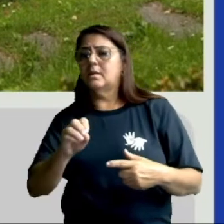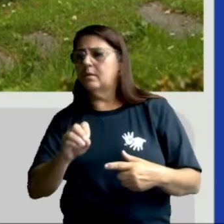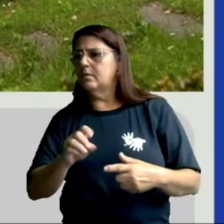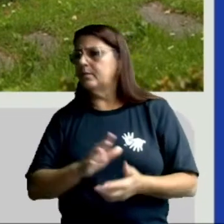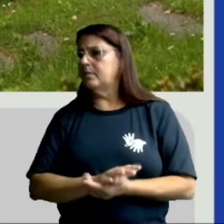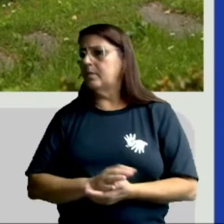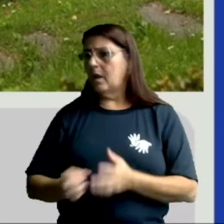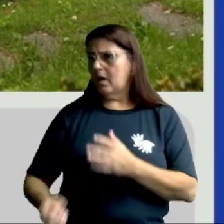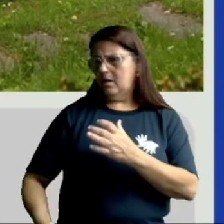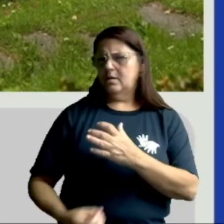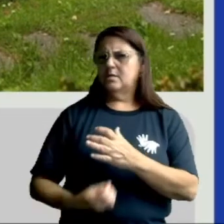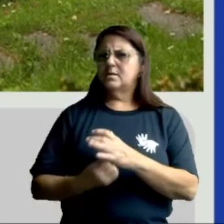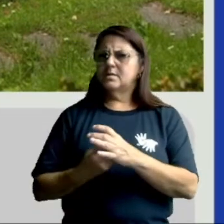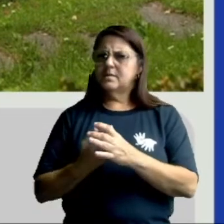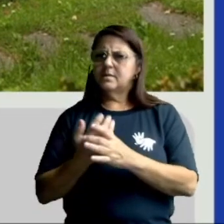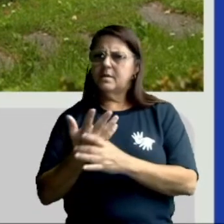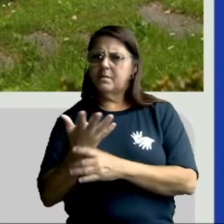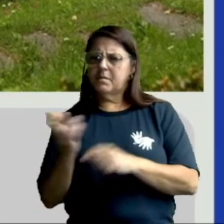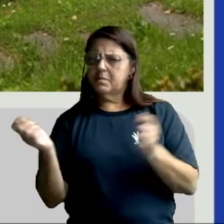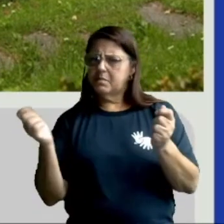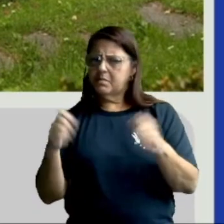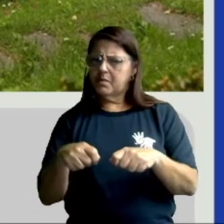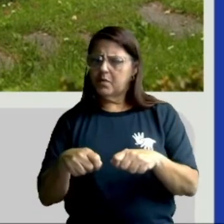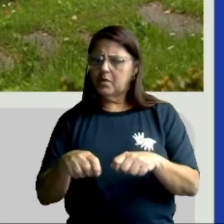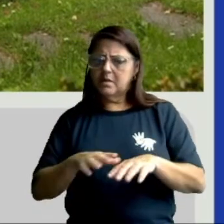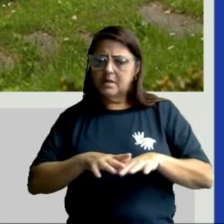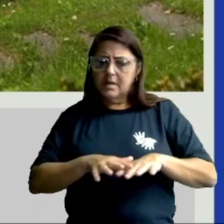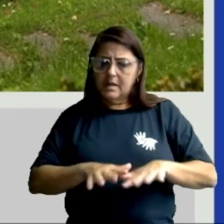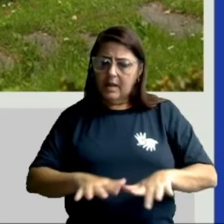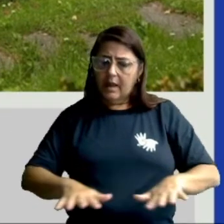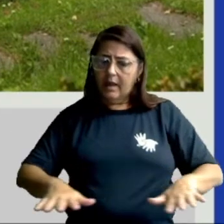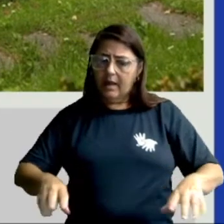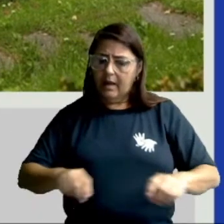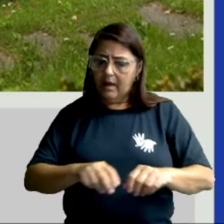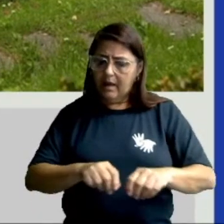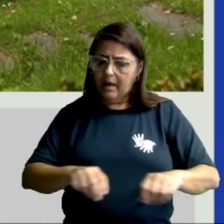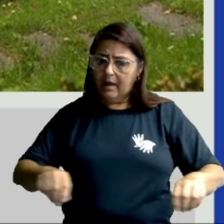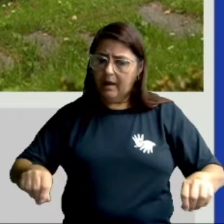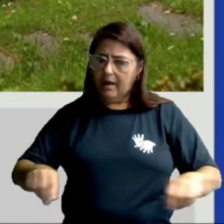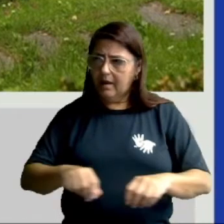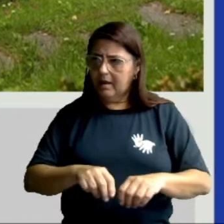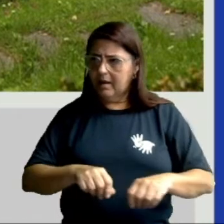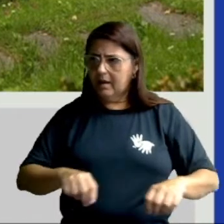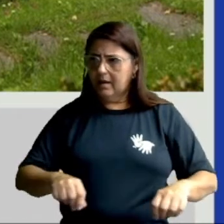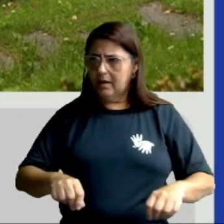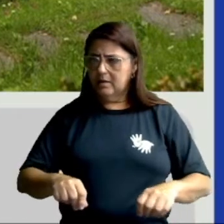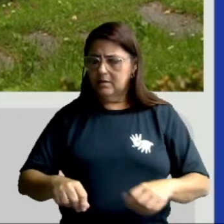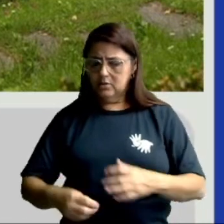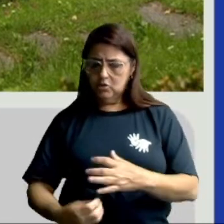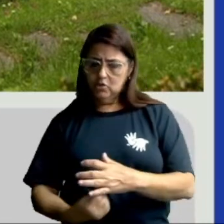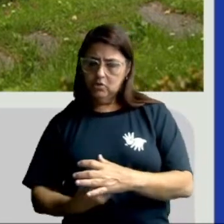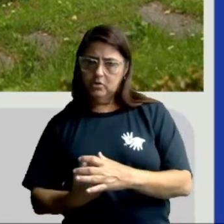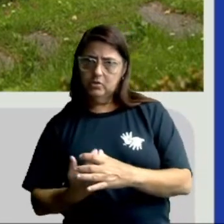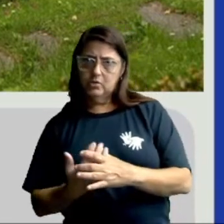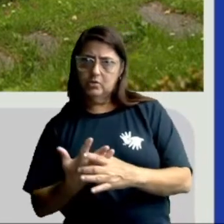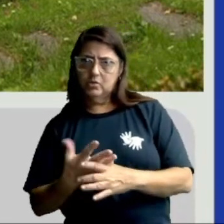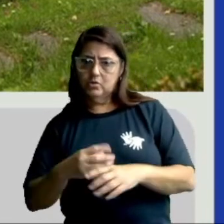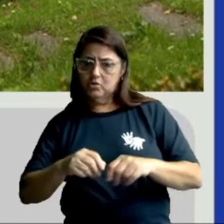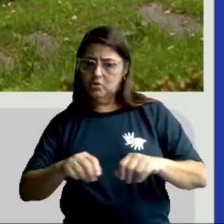As plantas podem ser terrestres, que são aquelas plantas que vivem no solo.